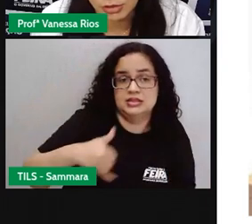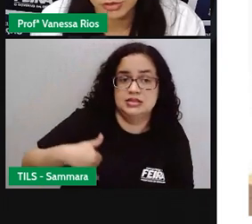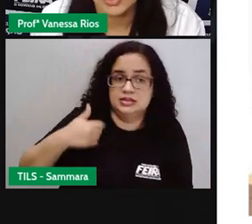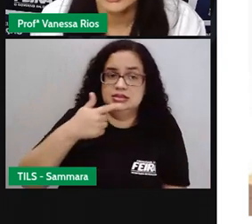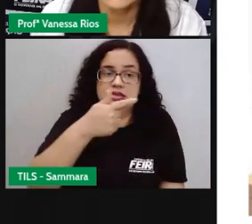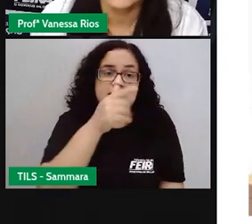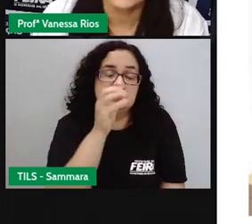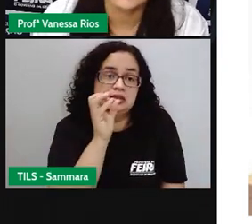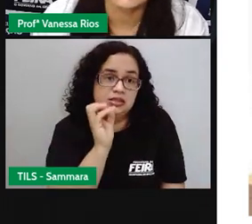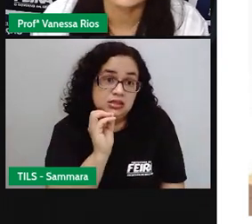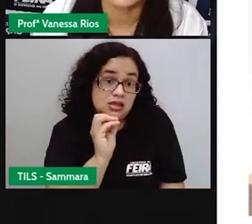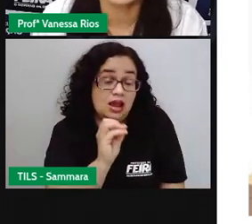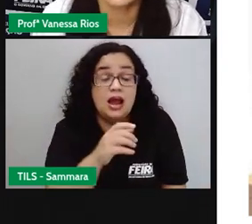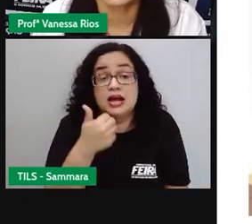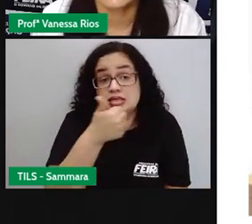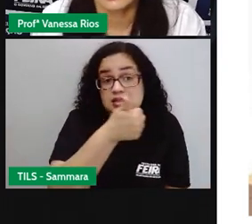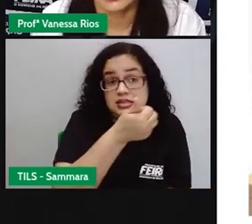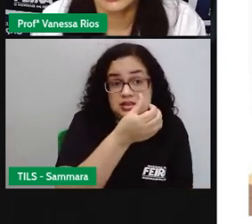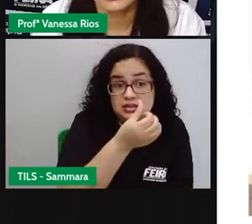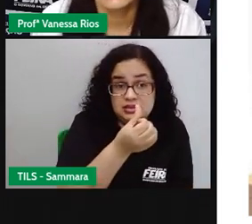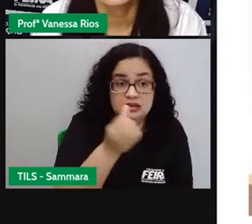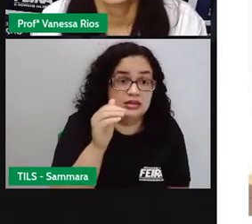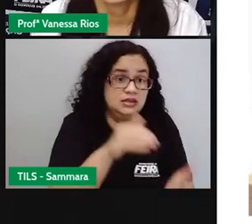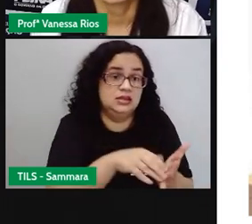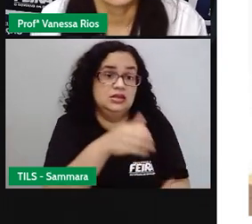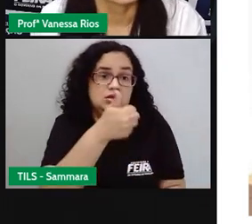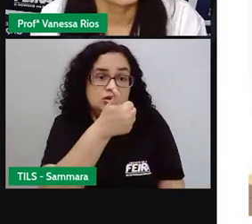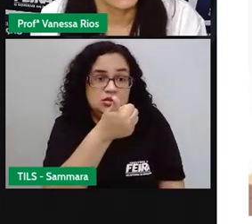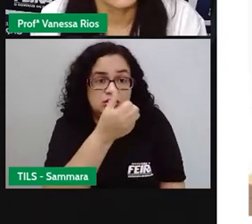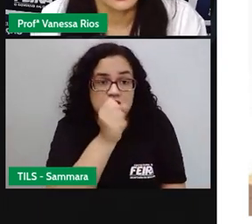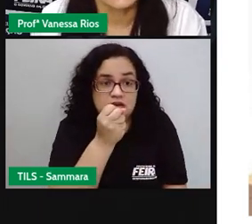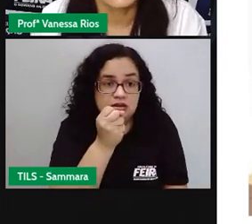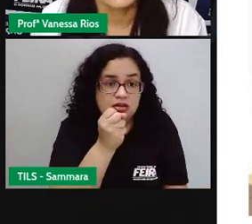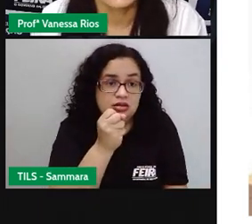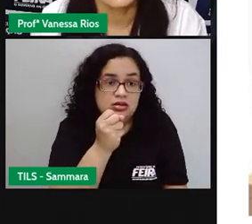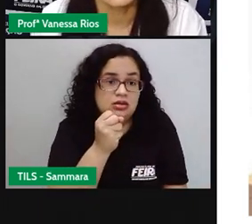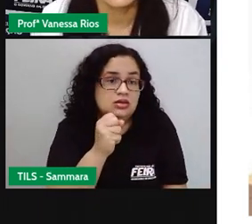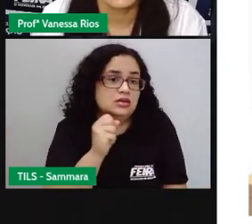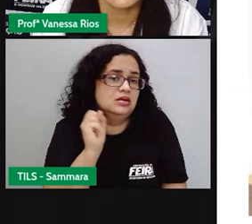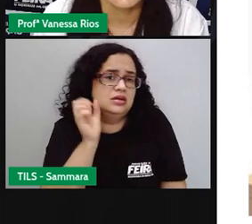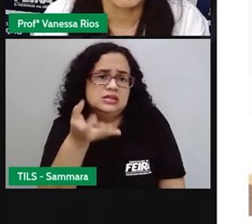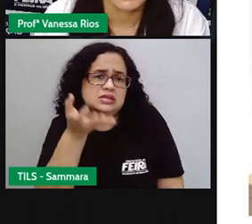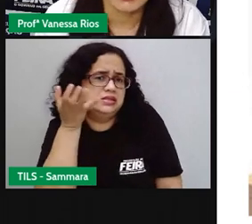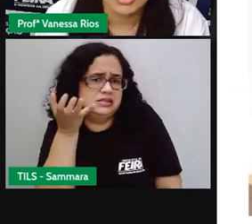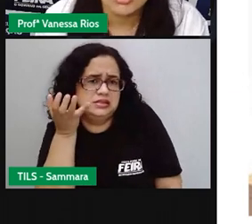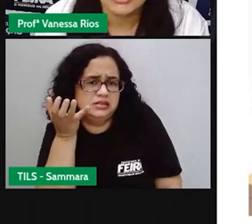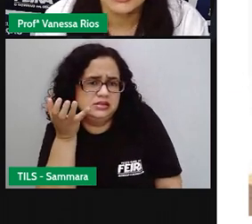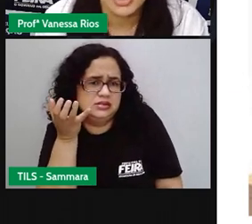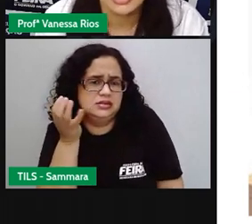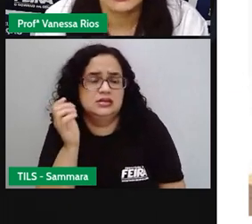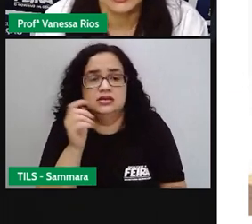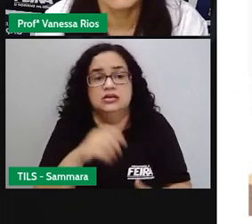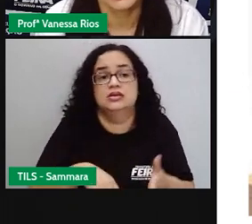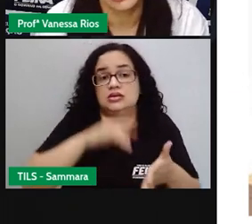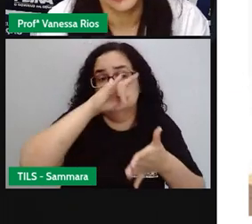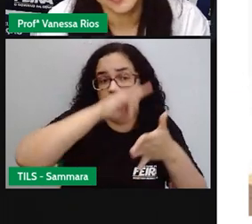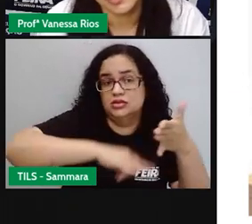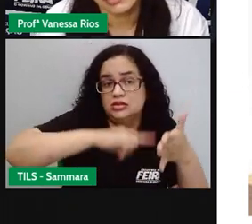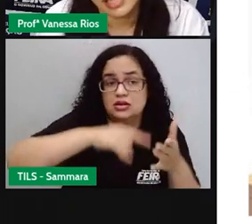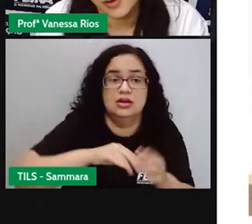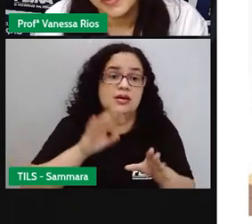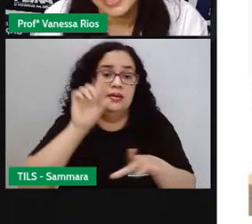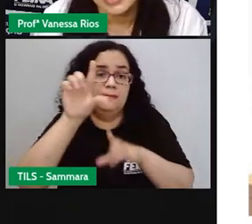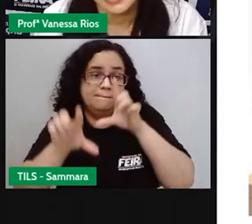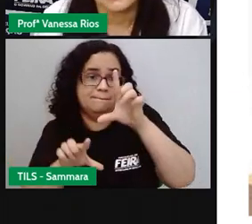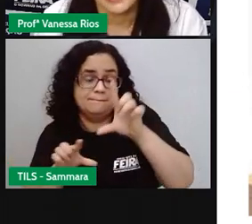voto obrigatório. De dezesseis a dezoito, voto, voto, se, se quiser fazer o título de eleitor, voto é